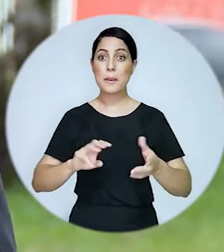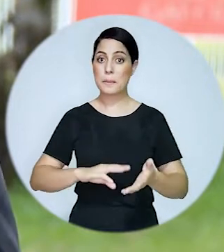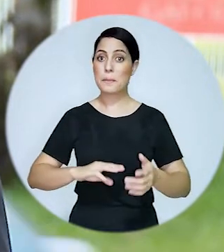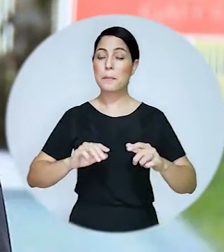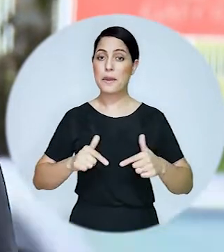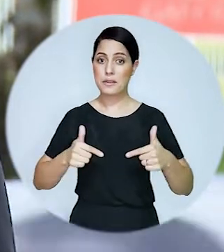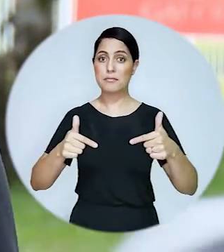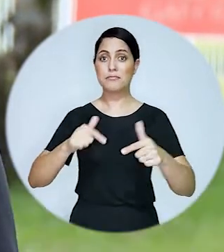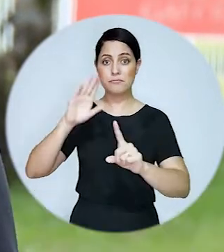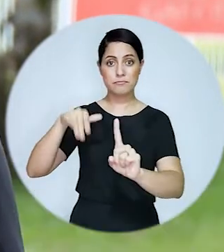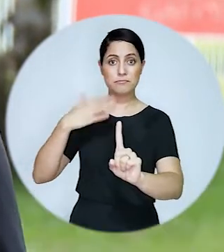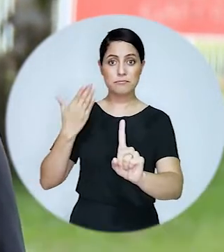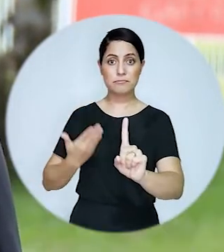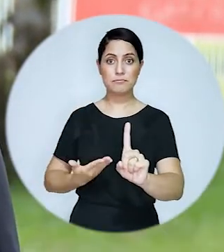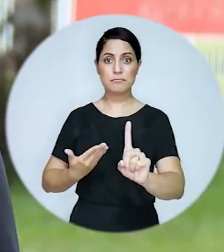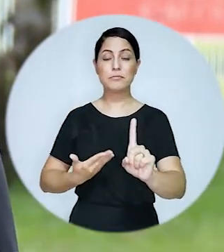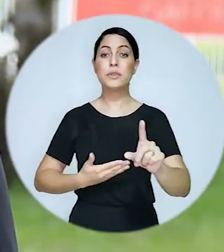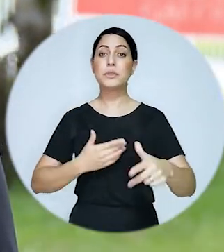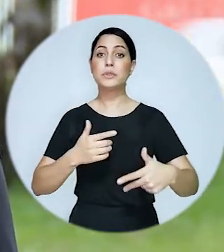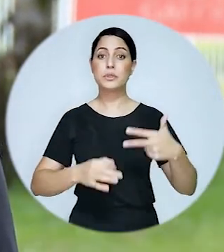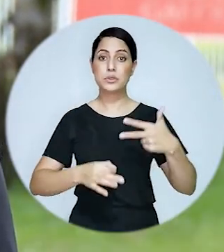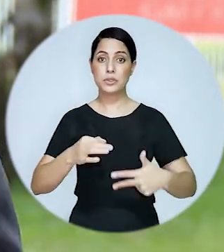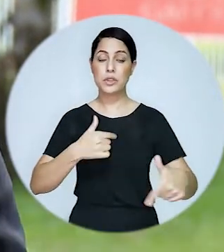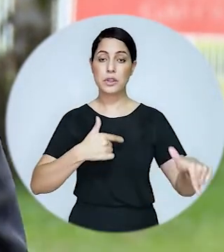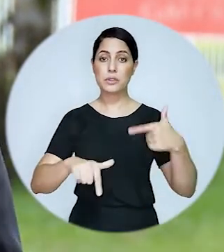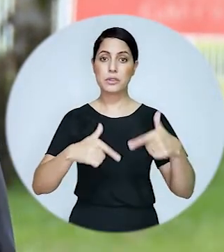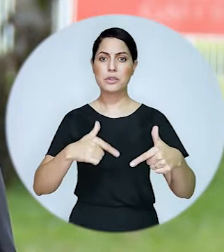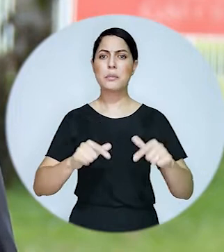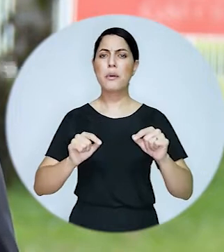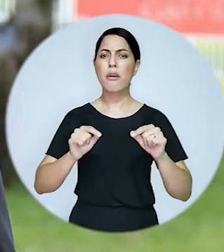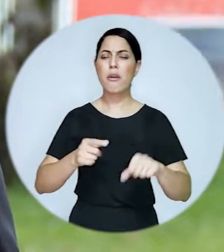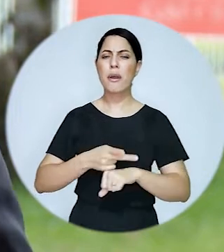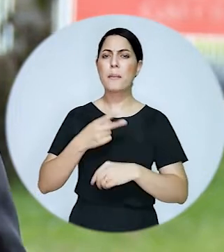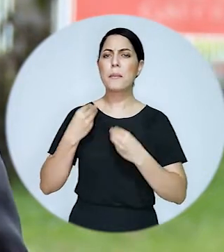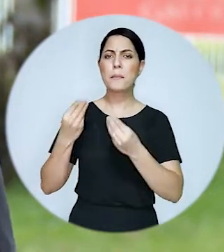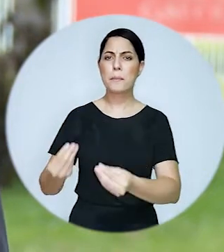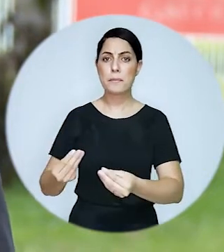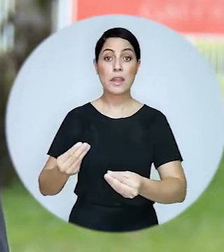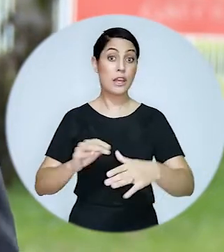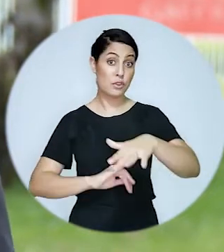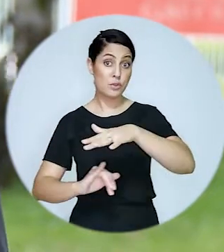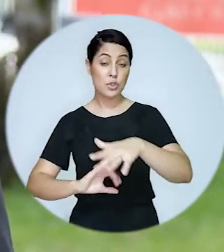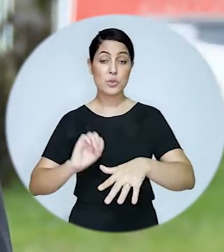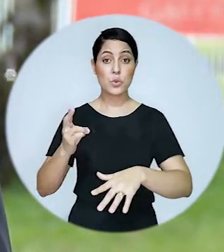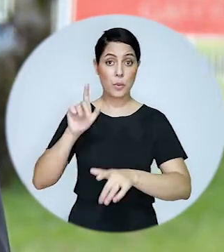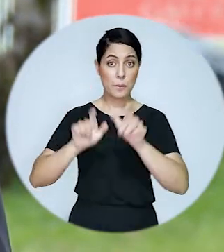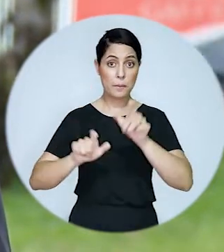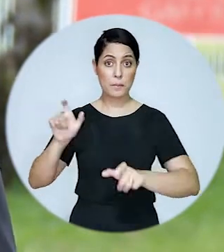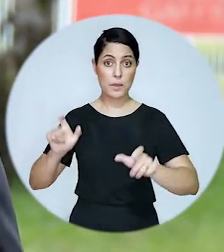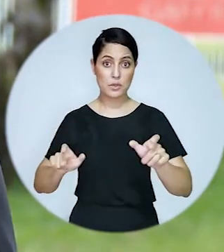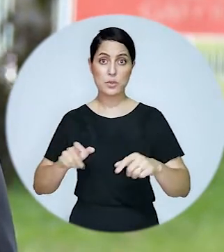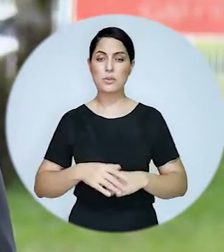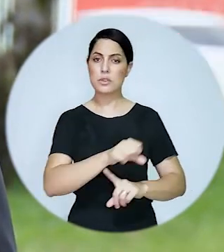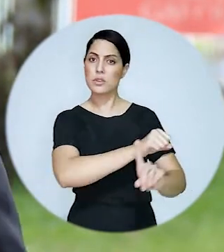Grau Grande Oficial. A homenagem é concedida às instituições e às personalidades que se destacam no exercício